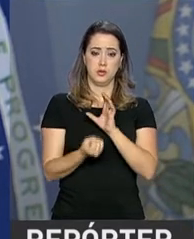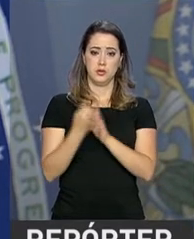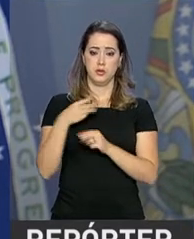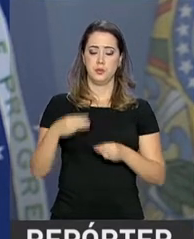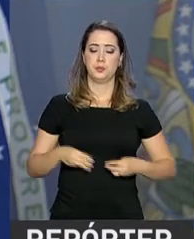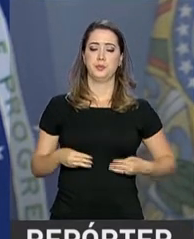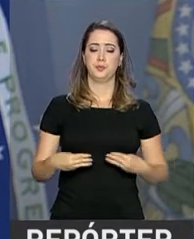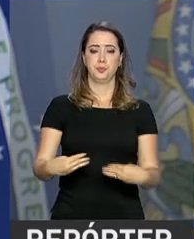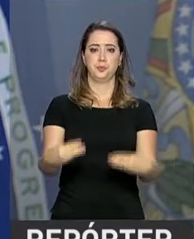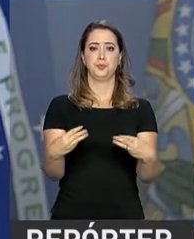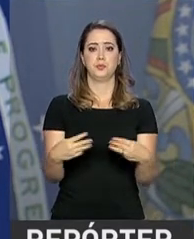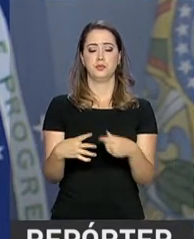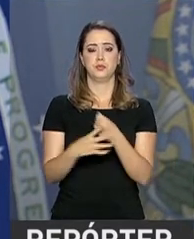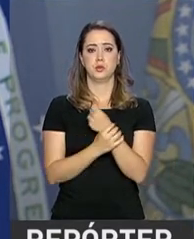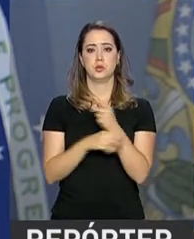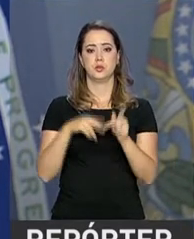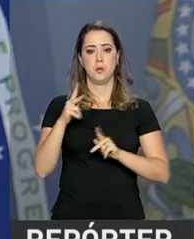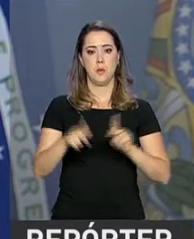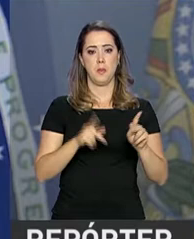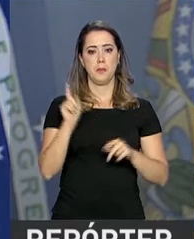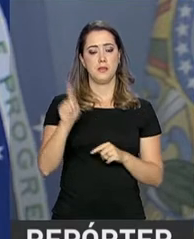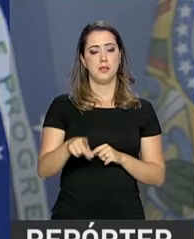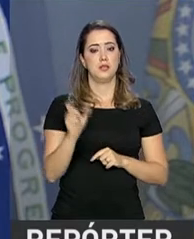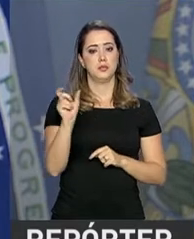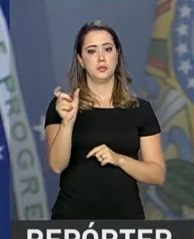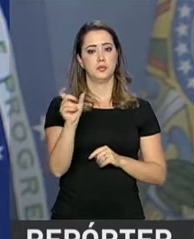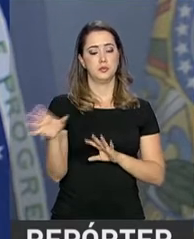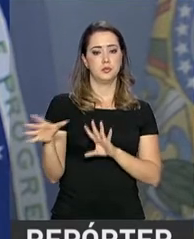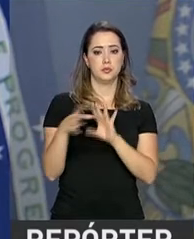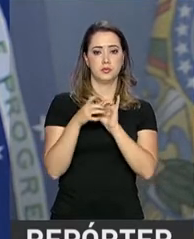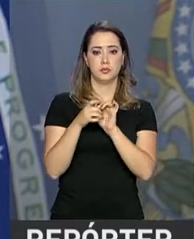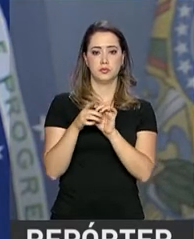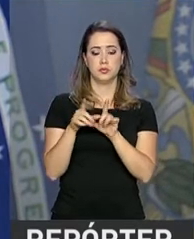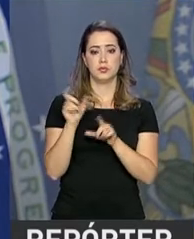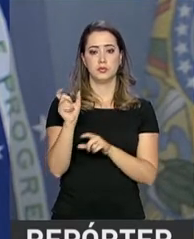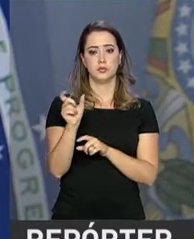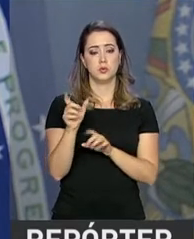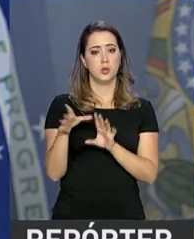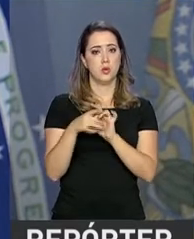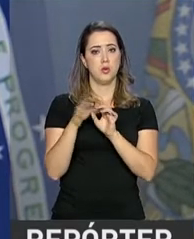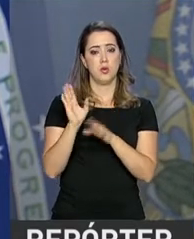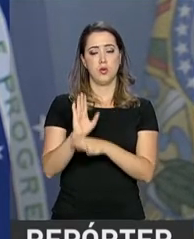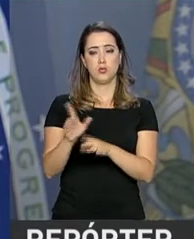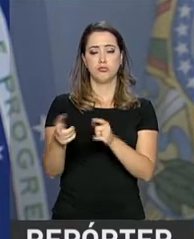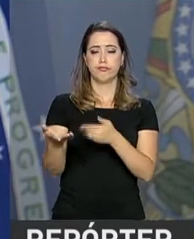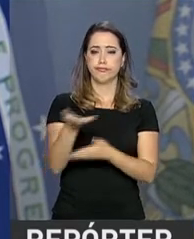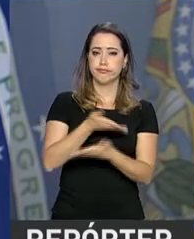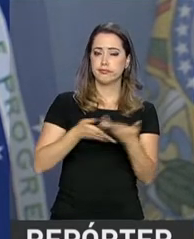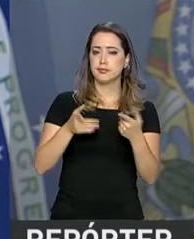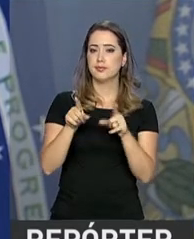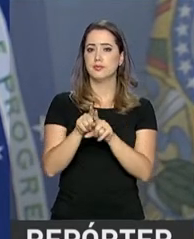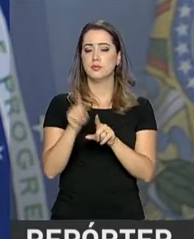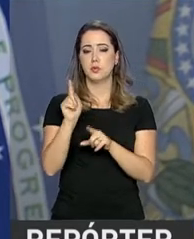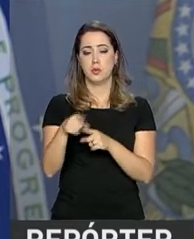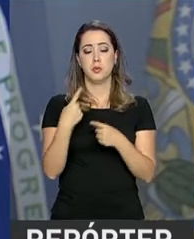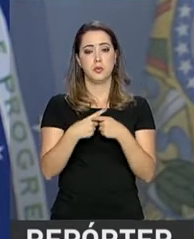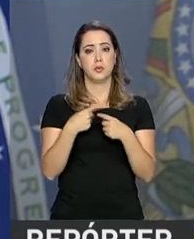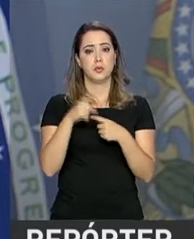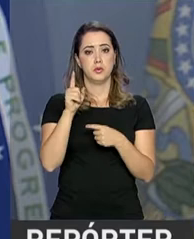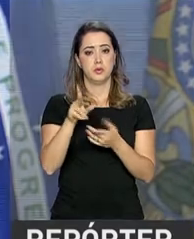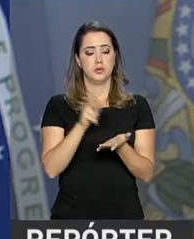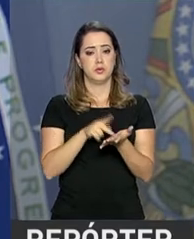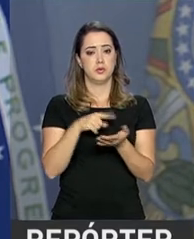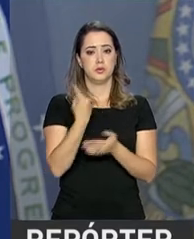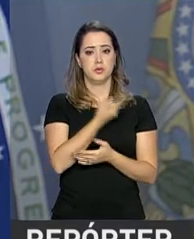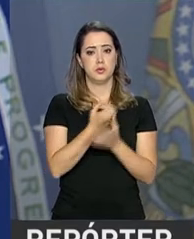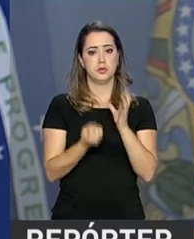do Ministério da Segurança Pública é a palavra integração, integração e cooperação. Porque, na verdade, ao criarmos o